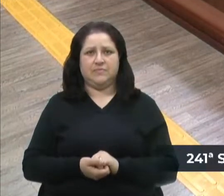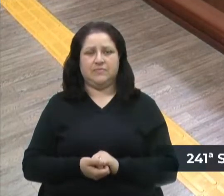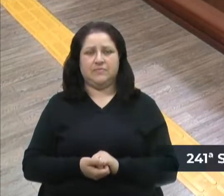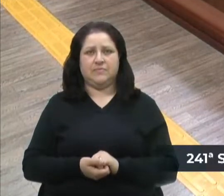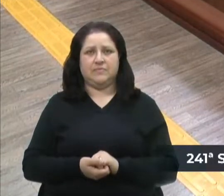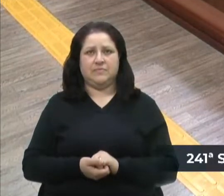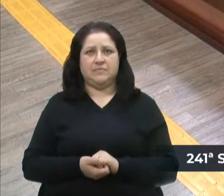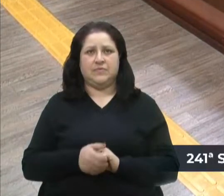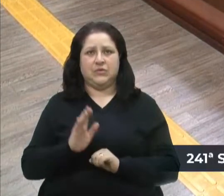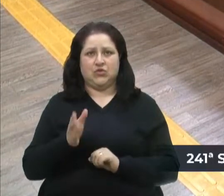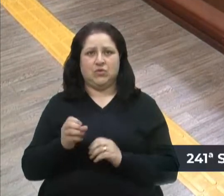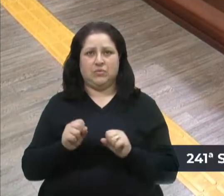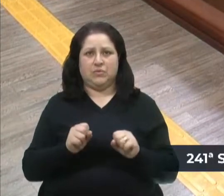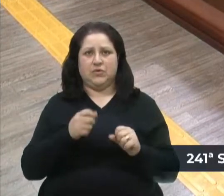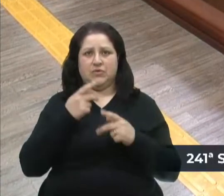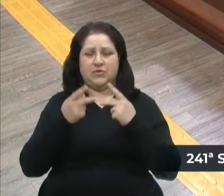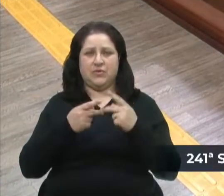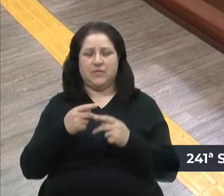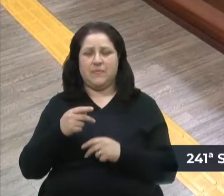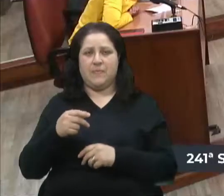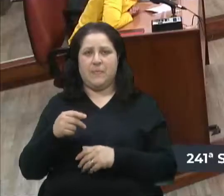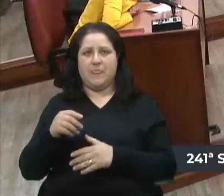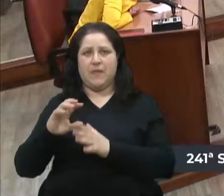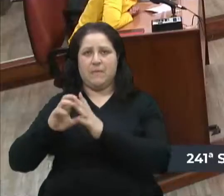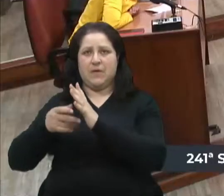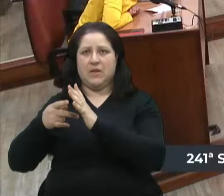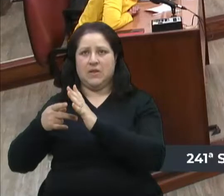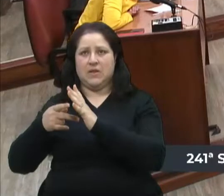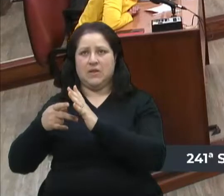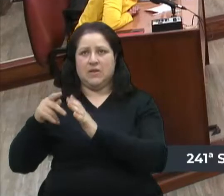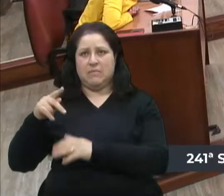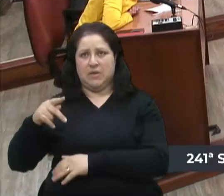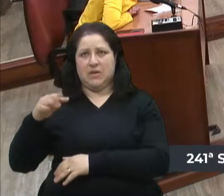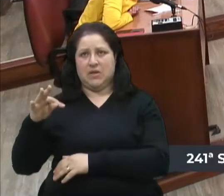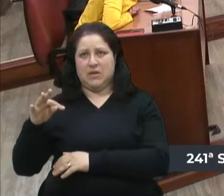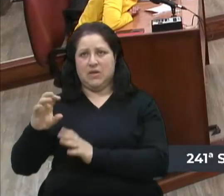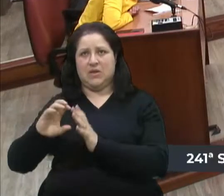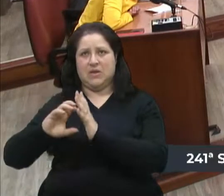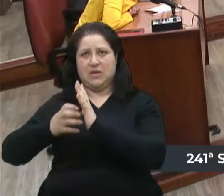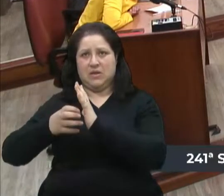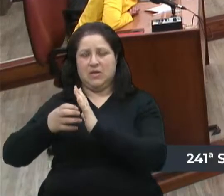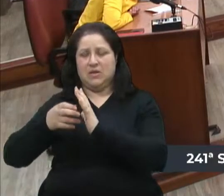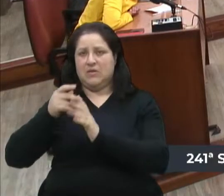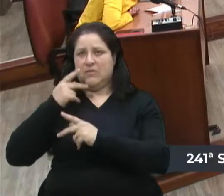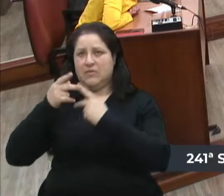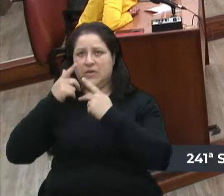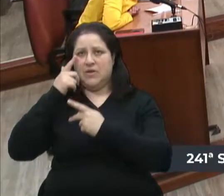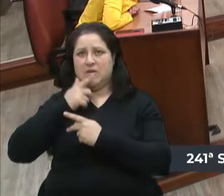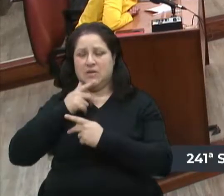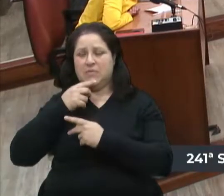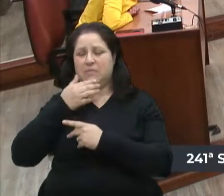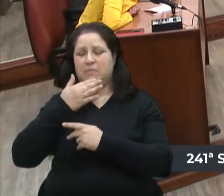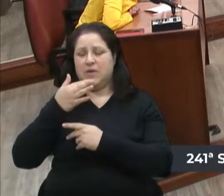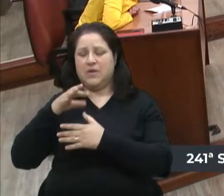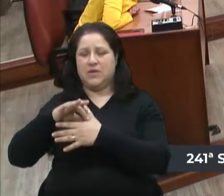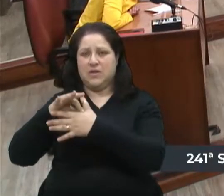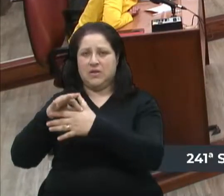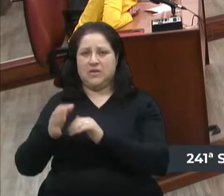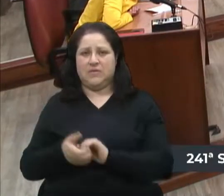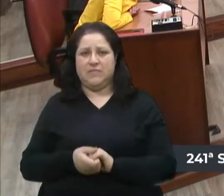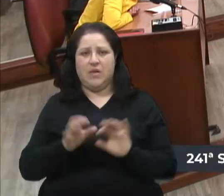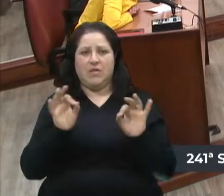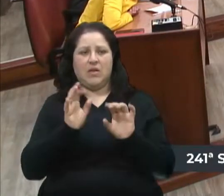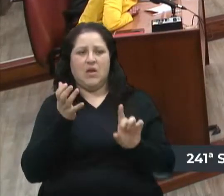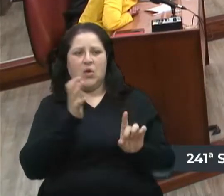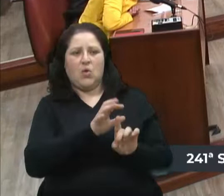Já de imediato... Uma declaração de líder da bancada Obrigado, vereador Fantinel. Então, bem rapidamente, Marco, um nada contra a sua pessoa. como você é um deputado eleito e